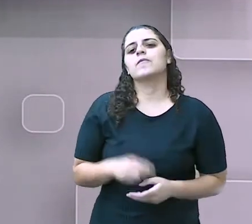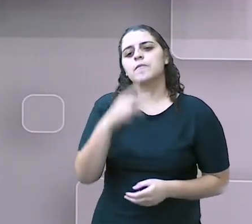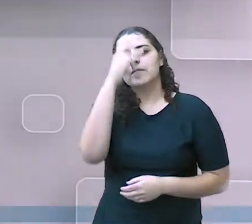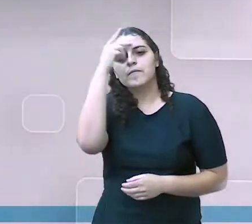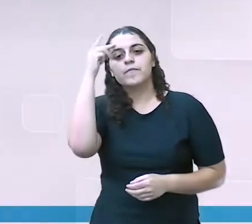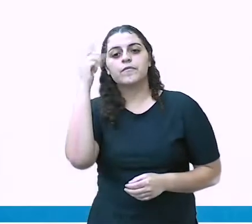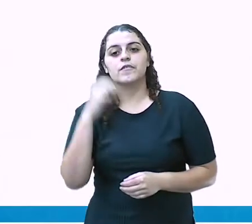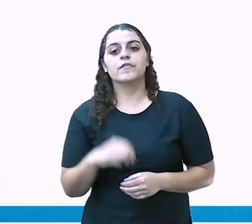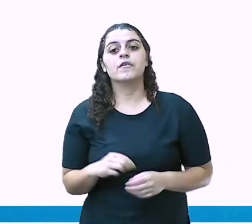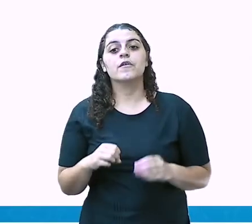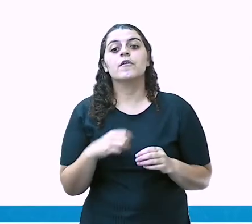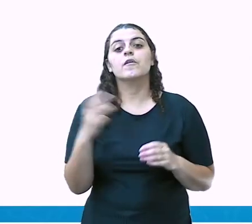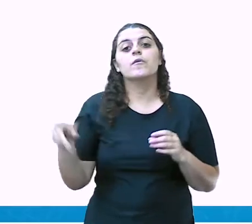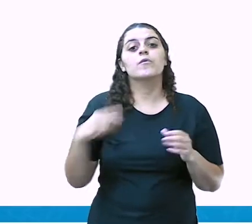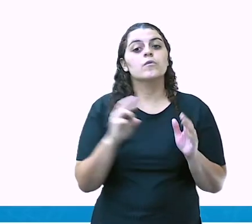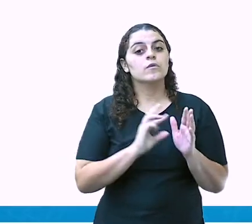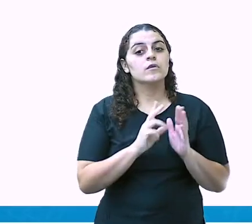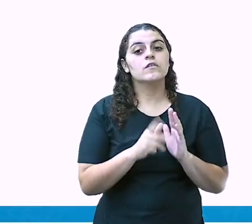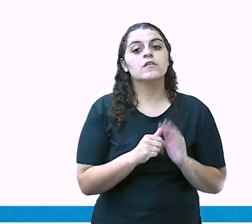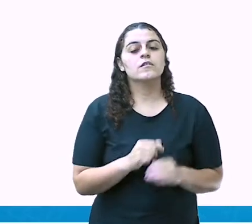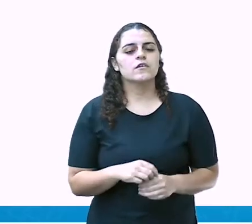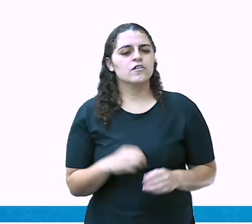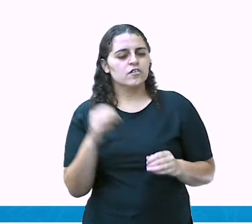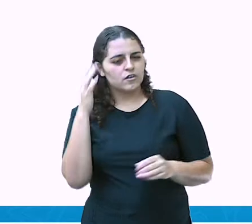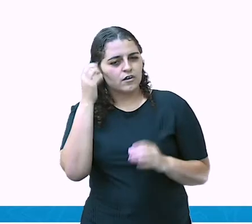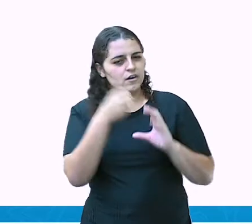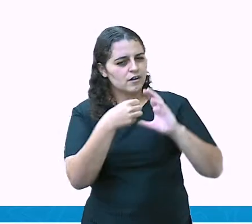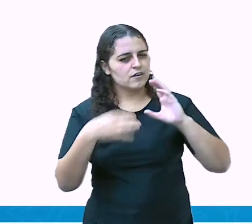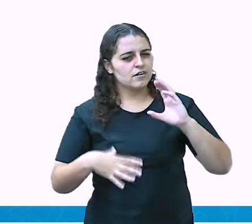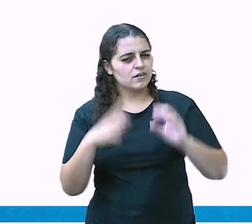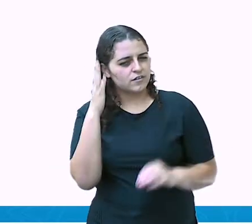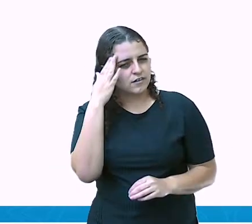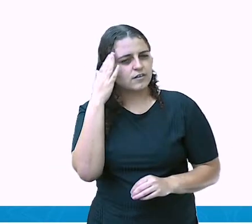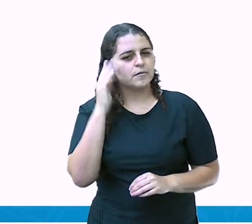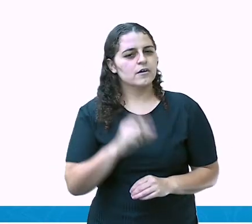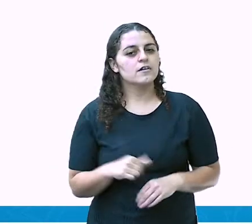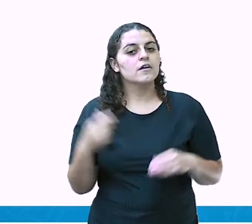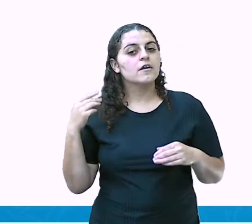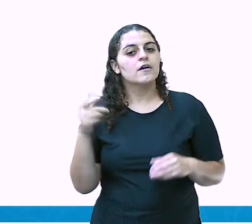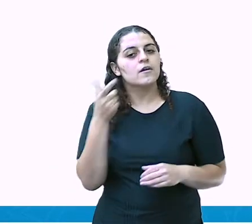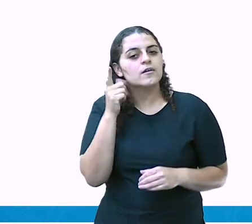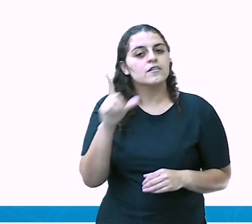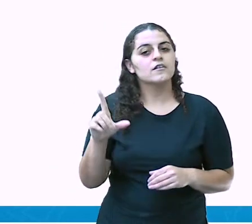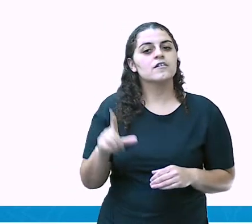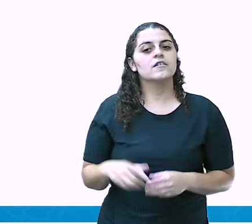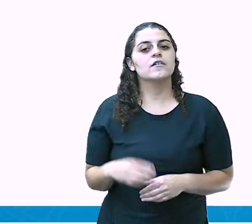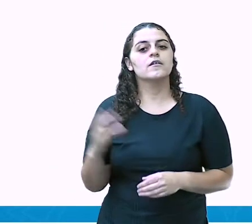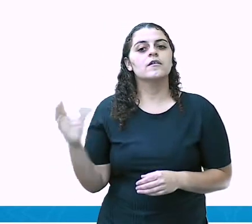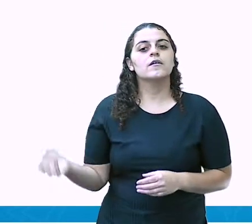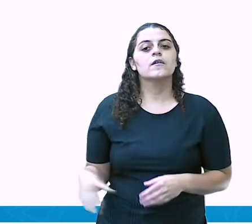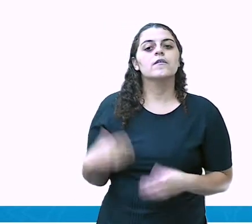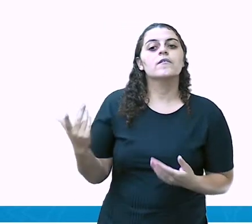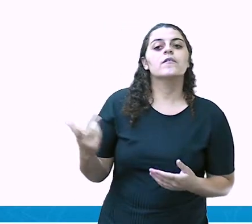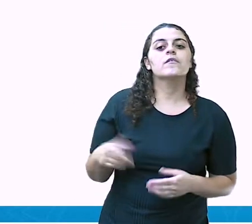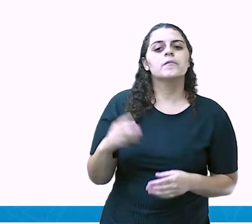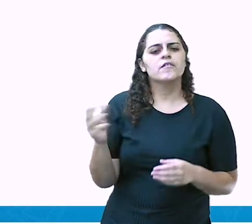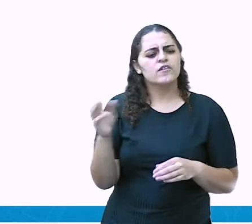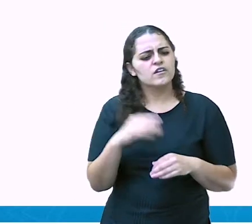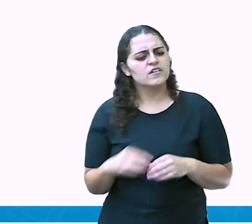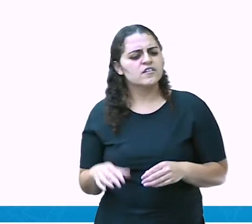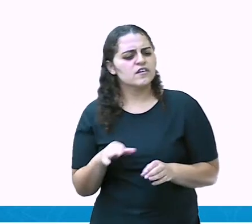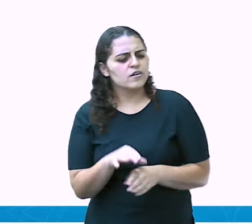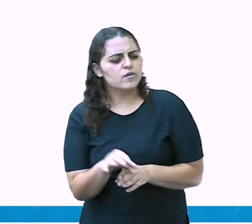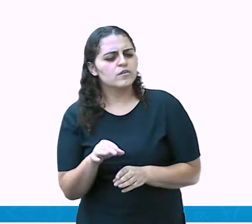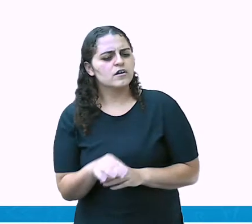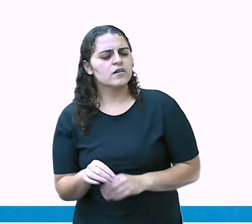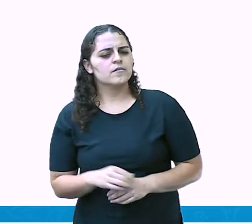alguns sintomas aí, alguns sinais que podem te ajudar a saber se tem acontecido isso aí na sua casa ou com alguém que você conhece para você orientar, buscar